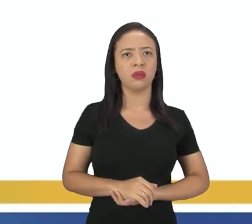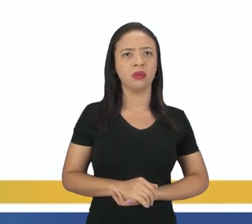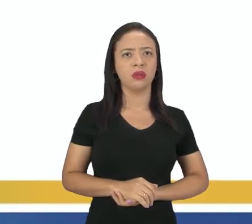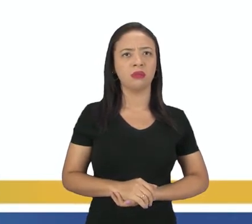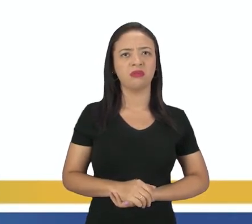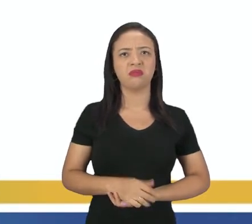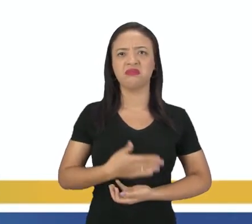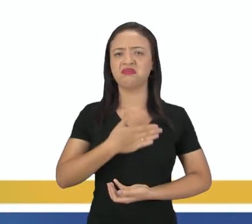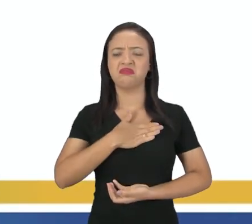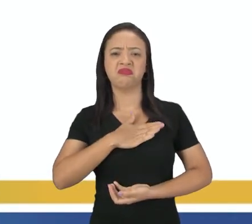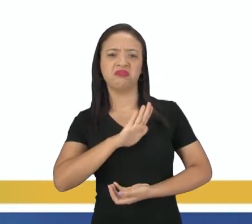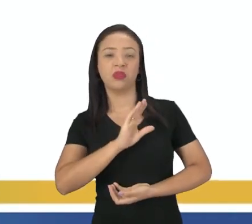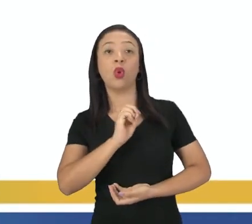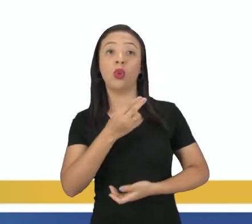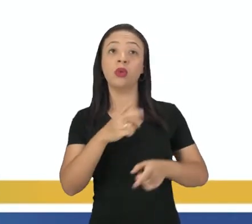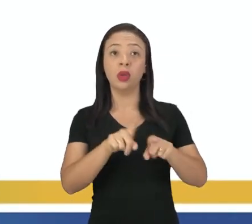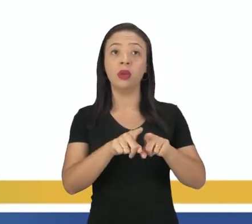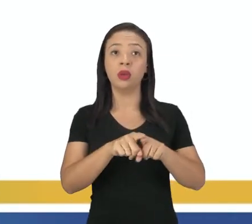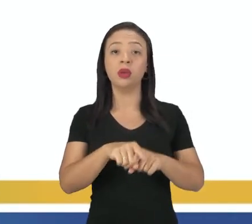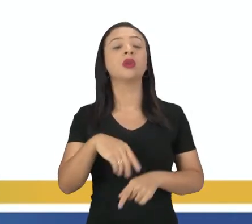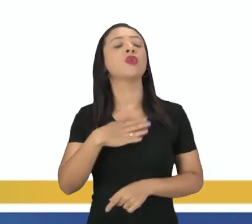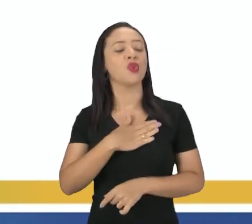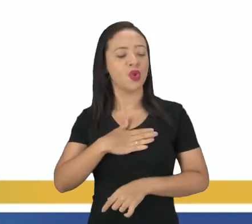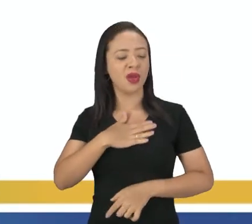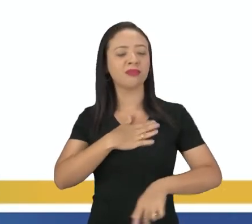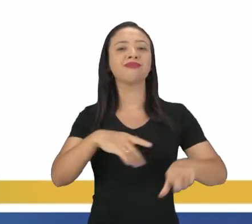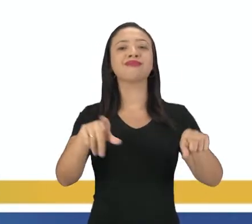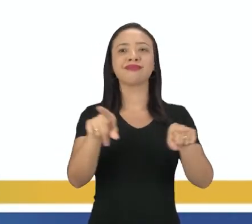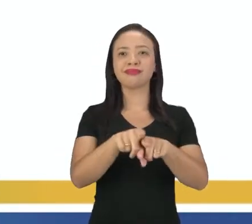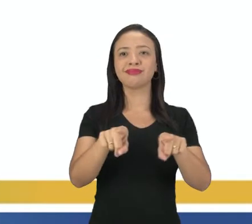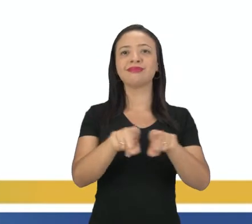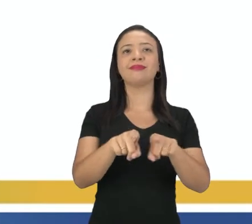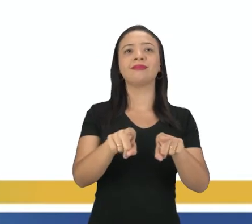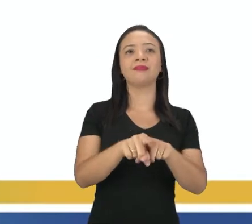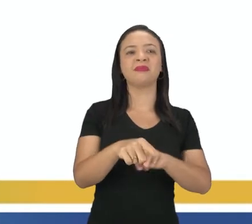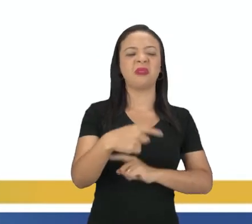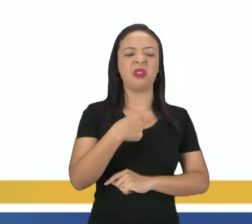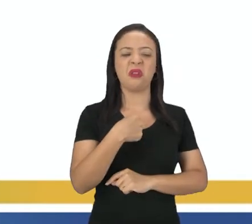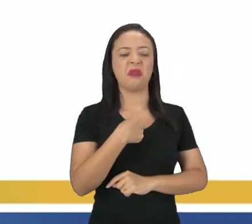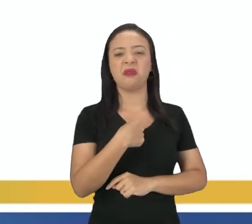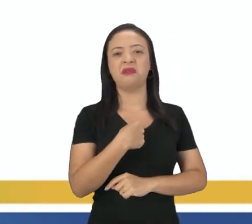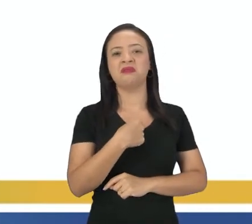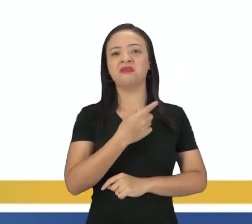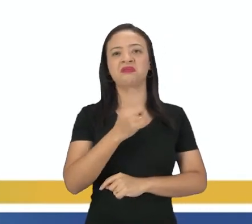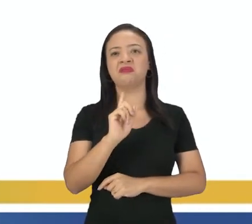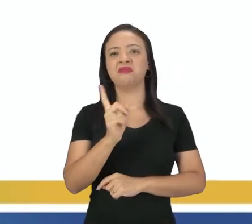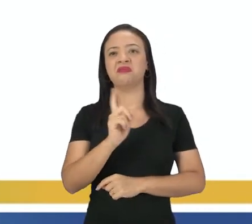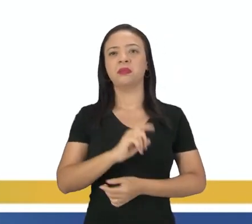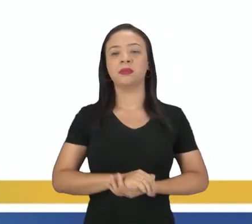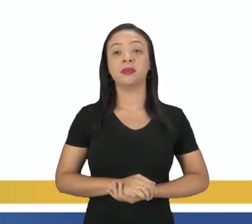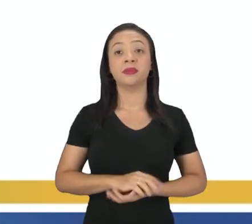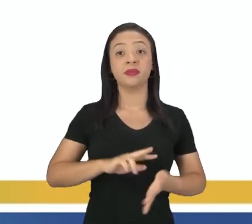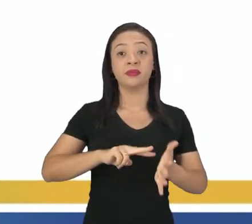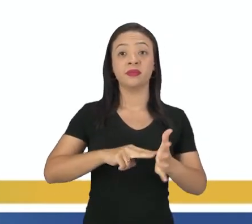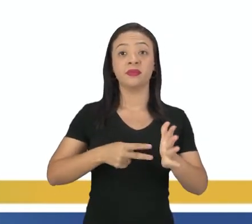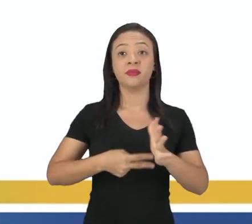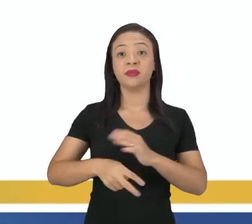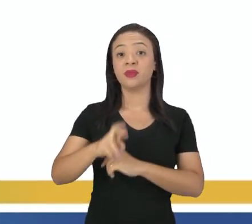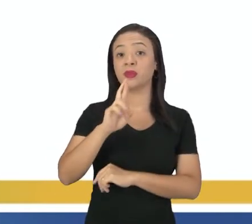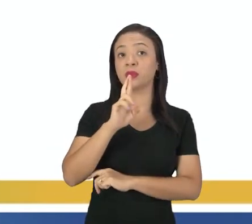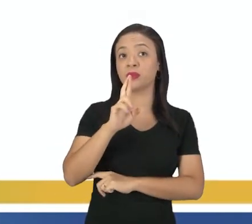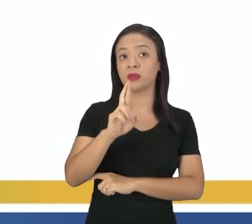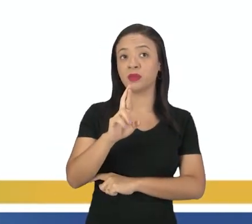não me gusta. Ou me gusta também, né? Eu uso a mim também. A mim não. Ou seja, eu tô respondendo, né?